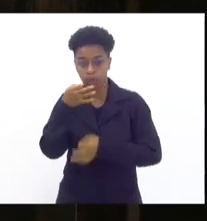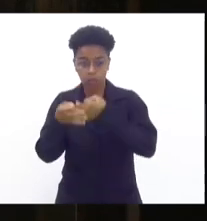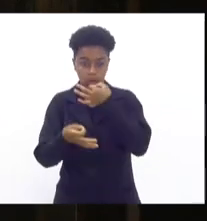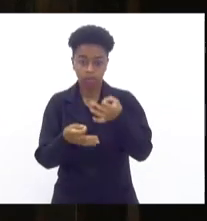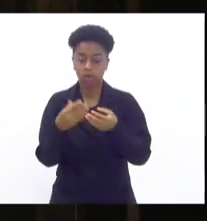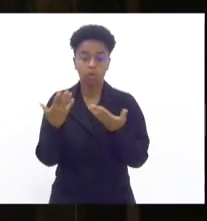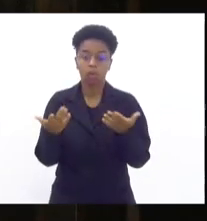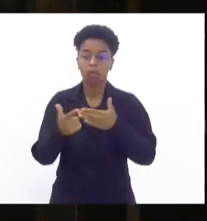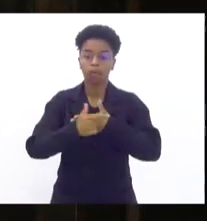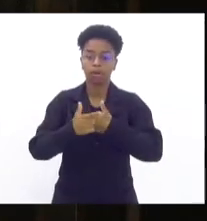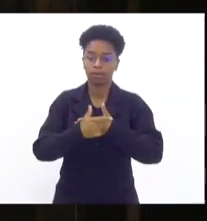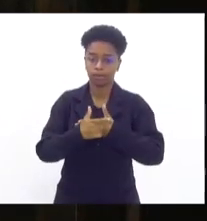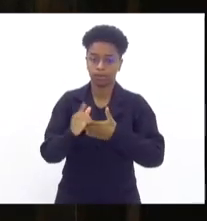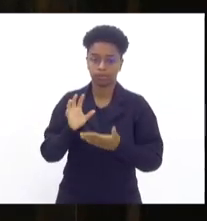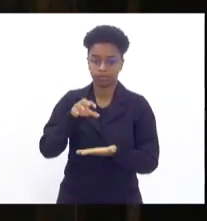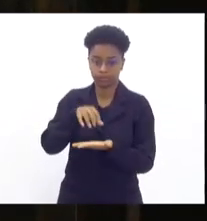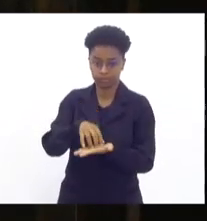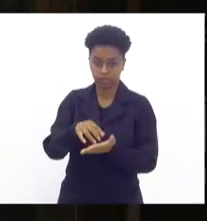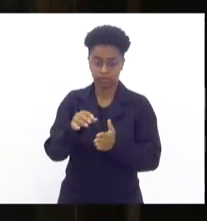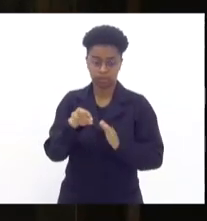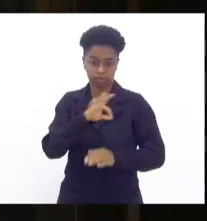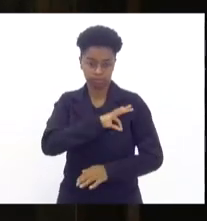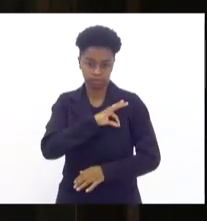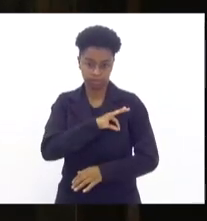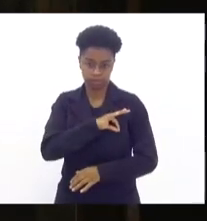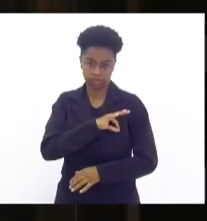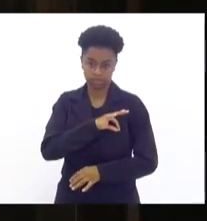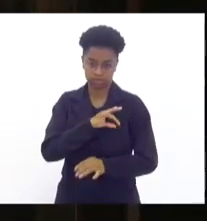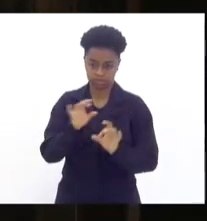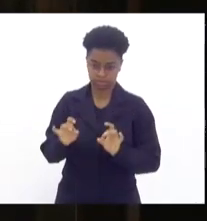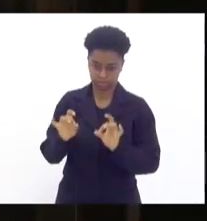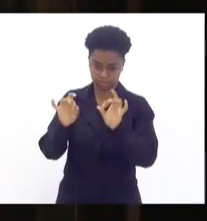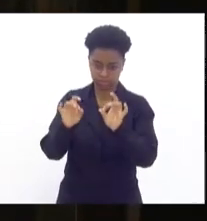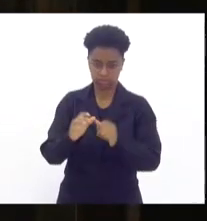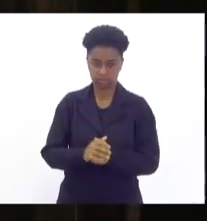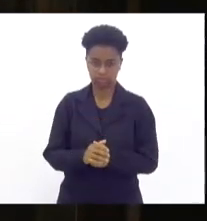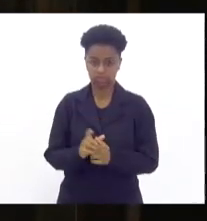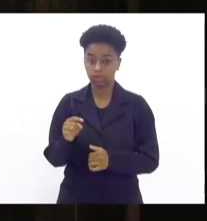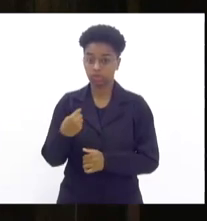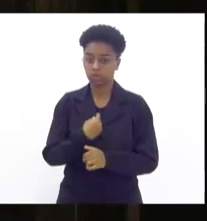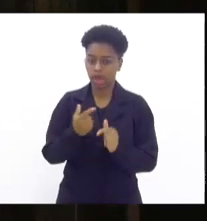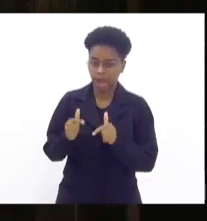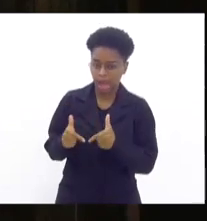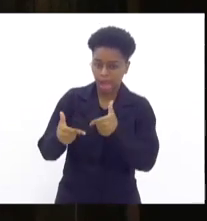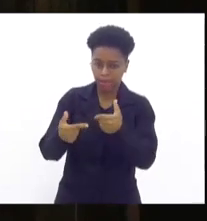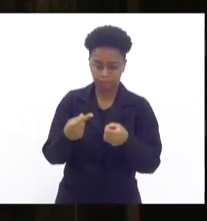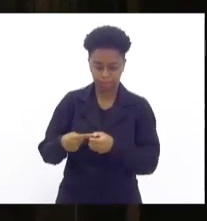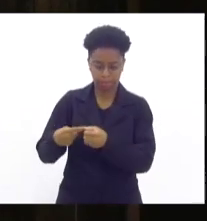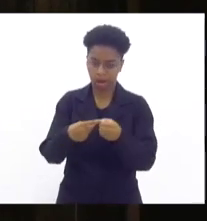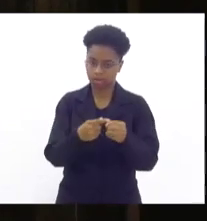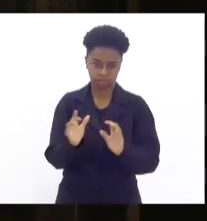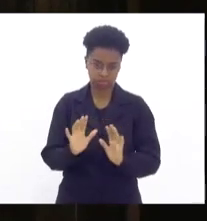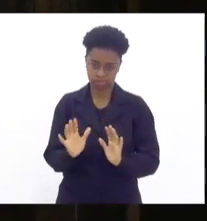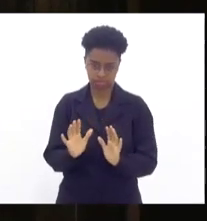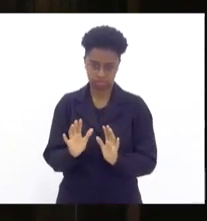Especializada. Nós não atuamos diretamente nos bairros como as delegacias